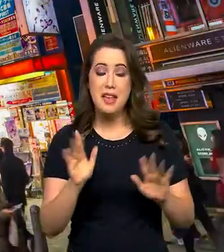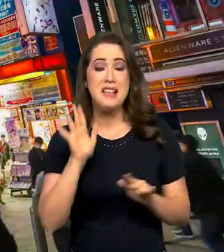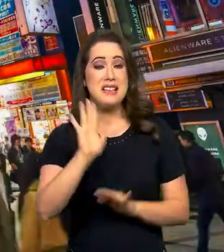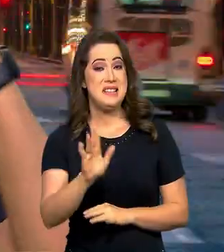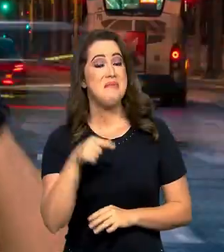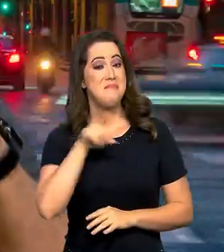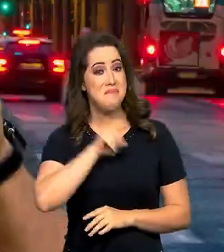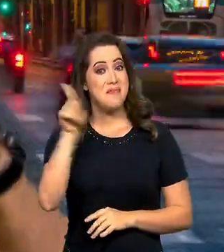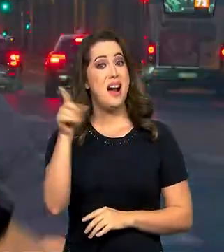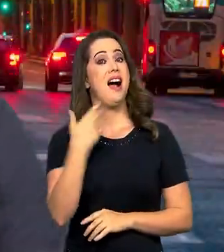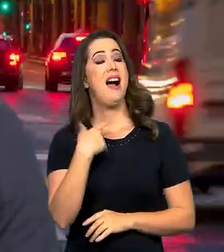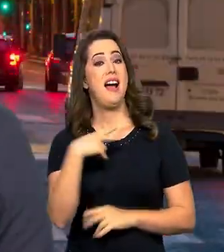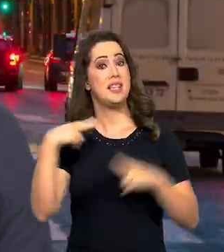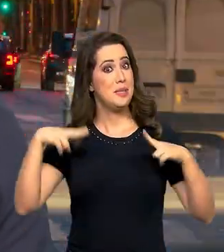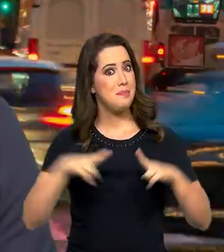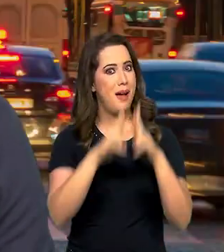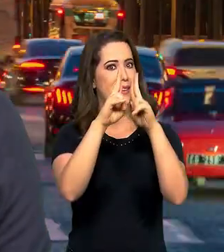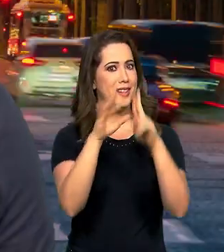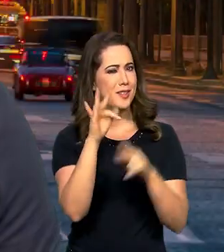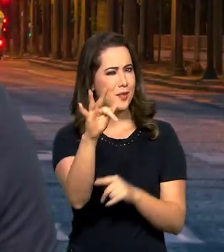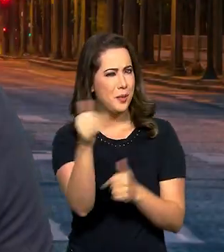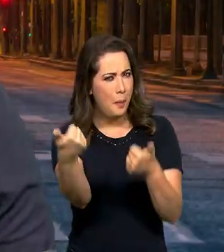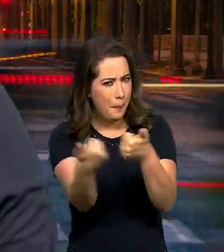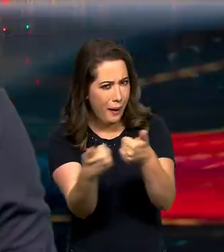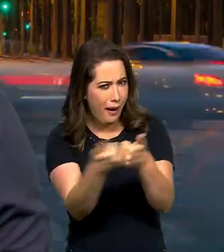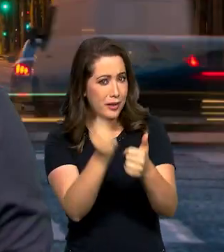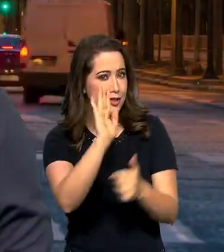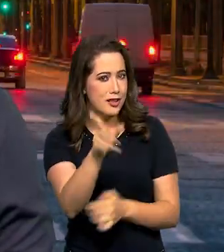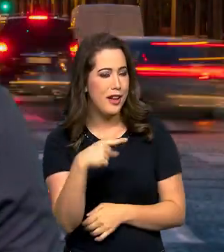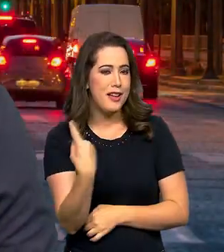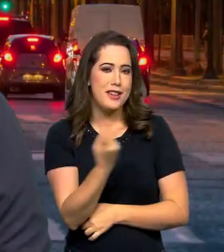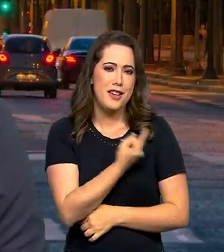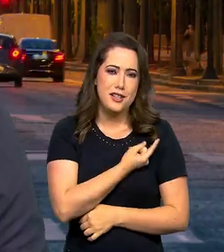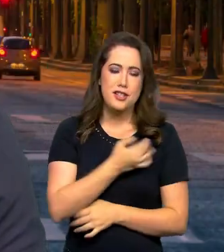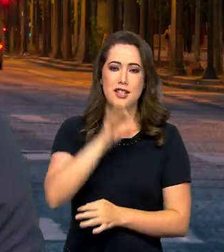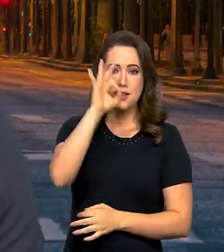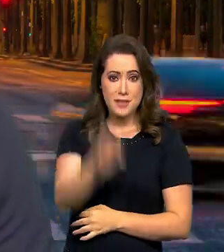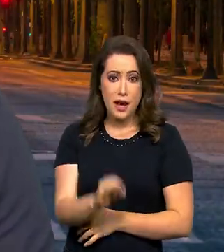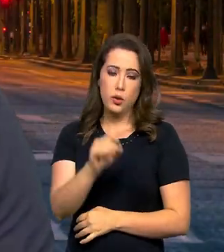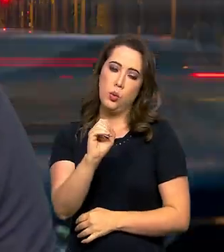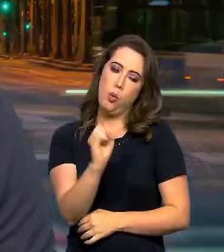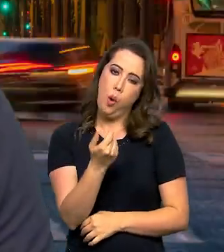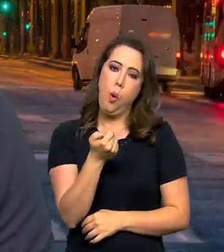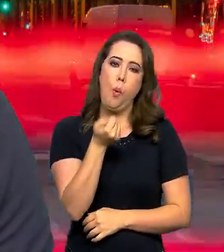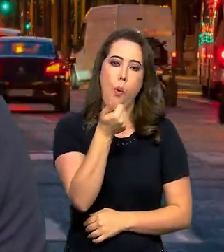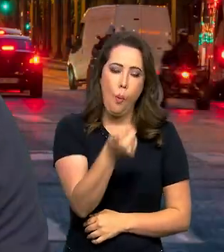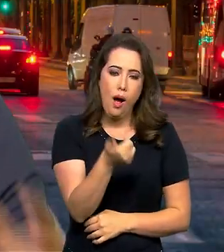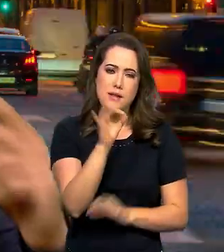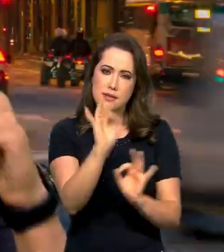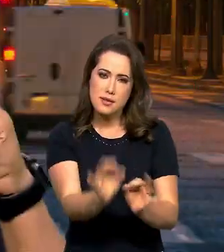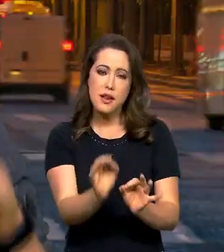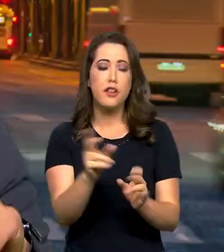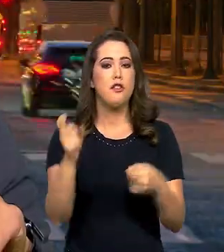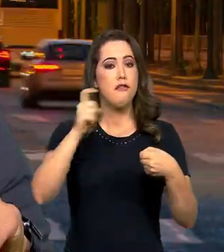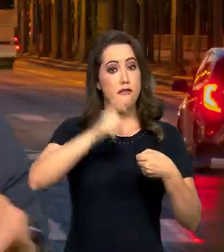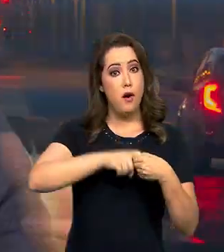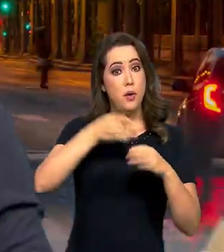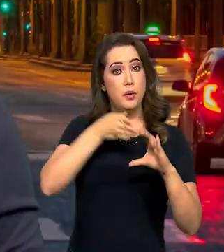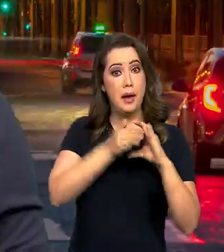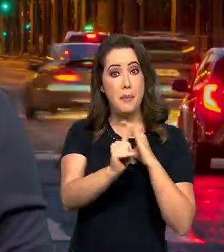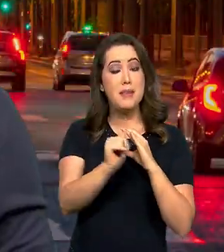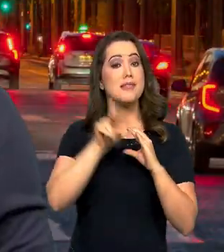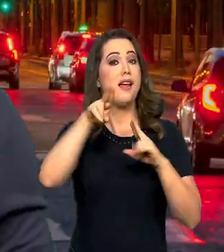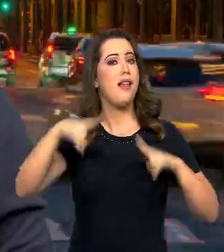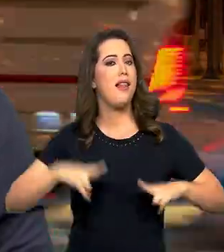Tudo bem. Mas Paris é logo ali, hein? E a gente com certeza, ou quase certeza, volta com o EBC em Paris,